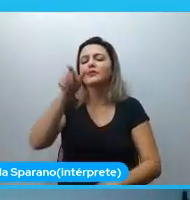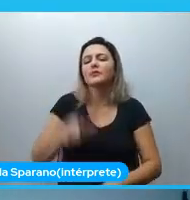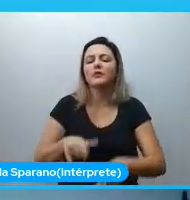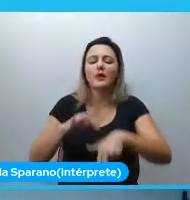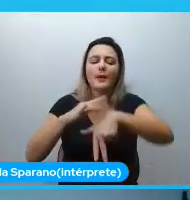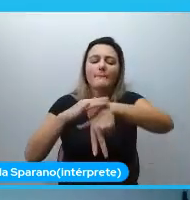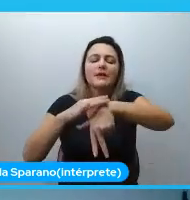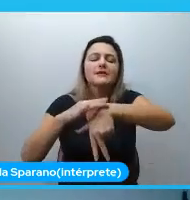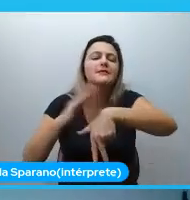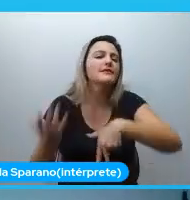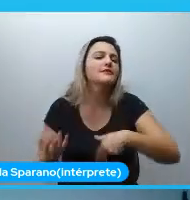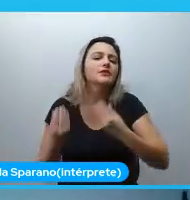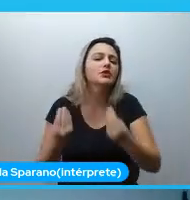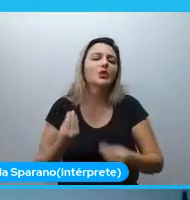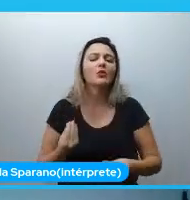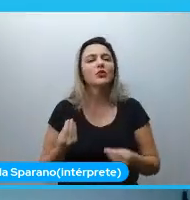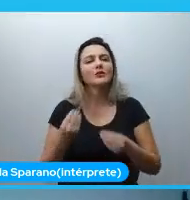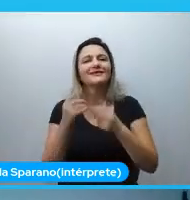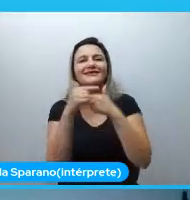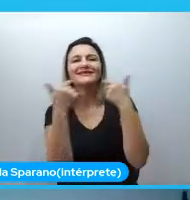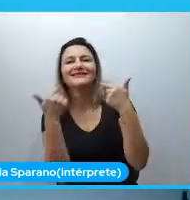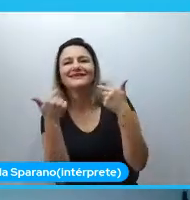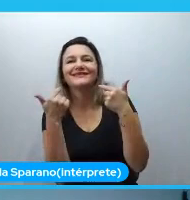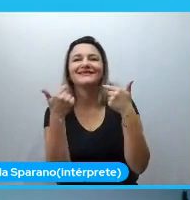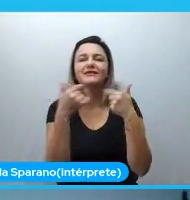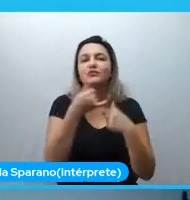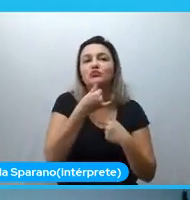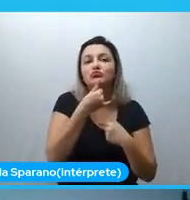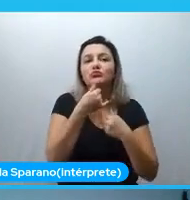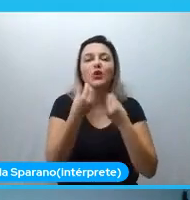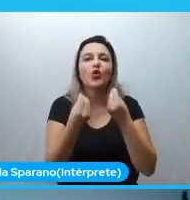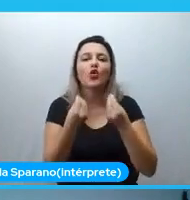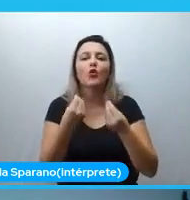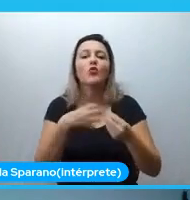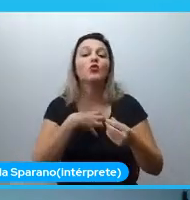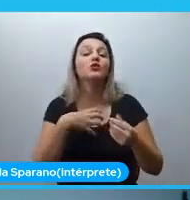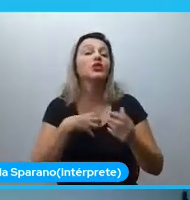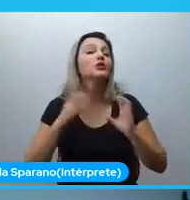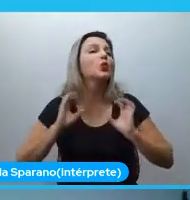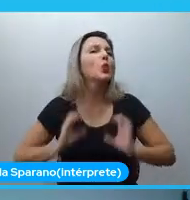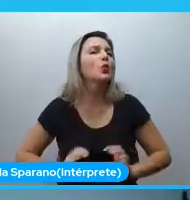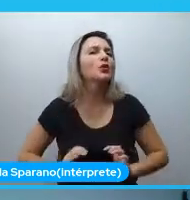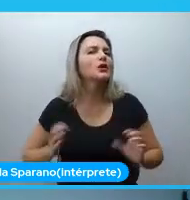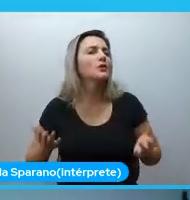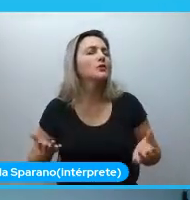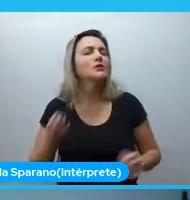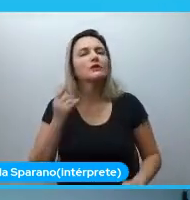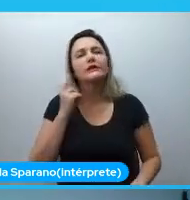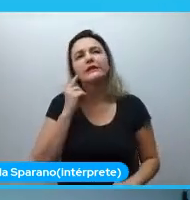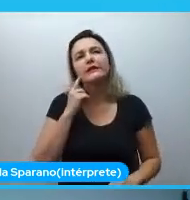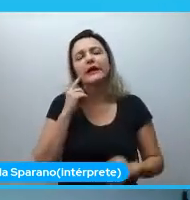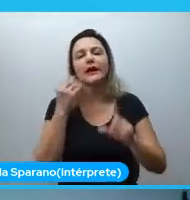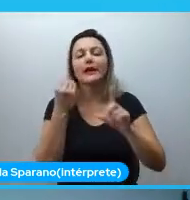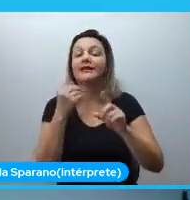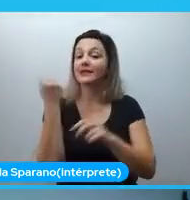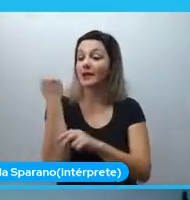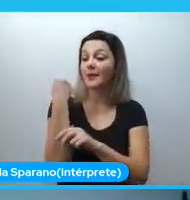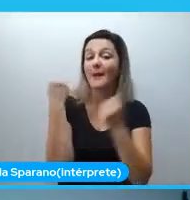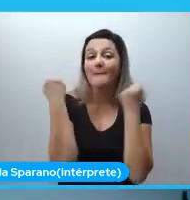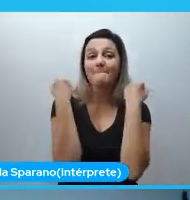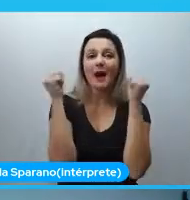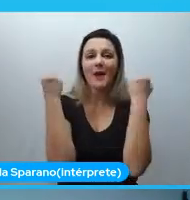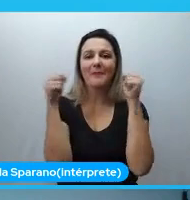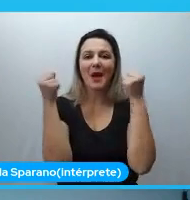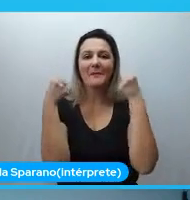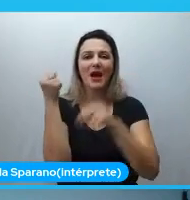ao decorrer dos dias, ou dados de comportamento, o paciente que faz exercício diariamente